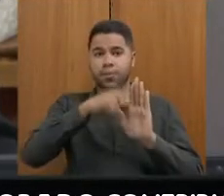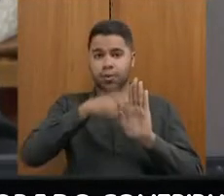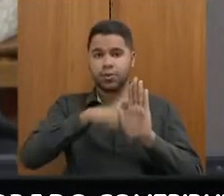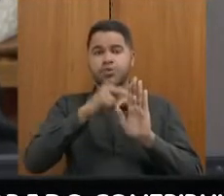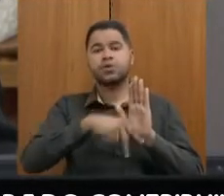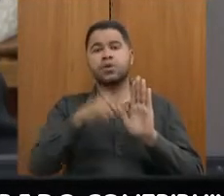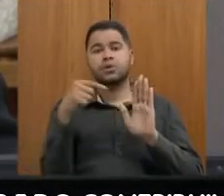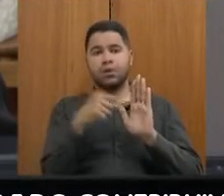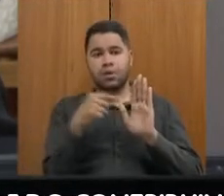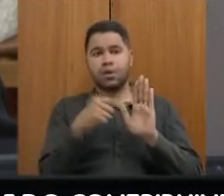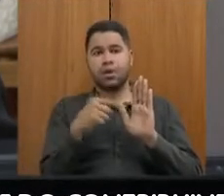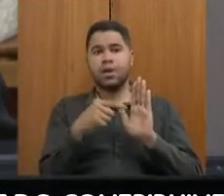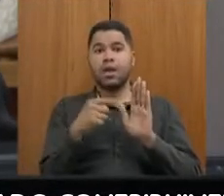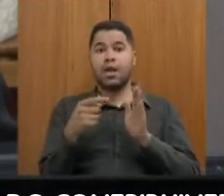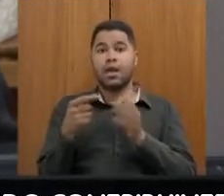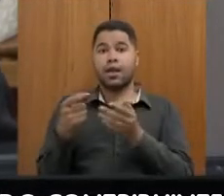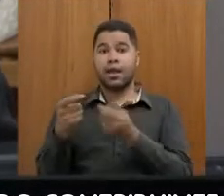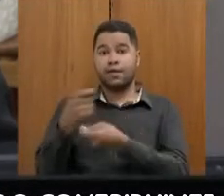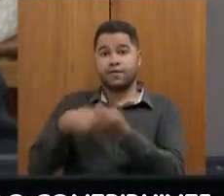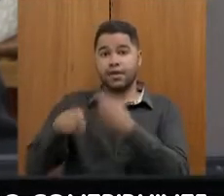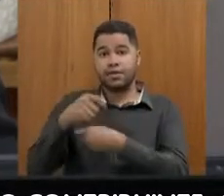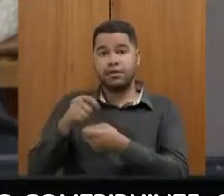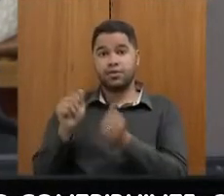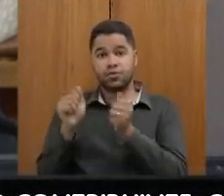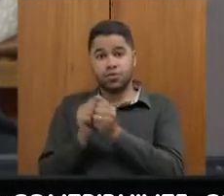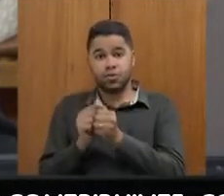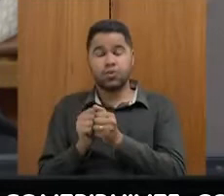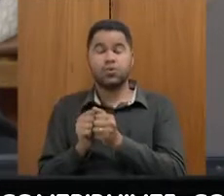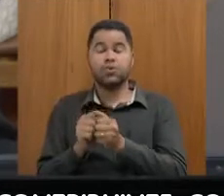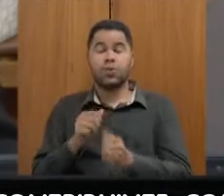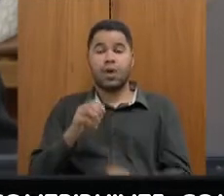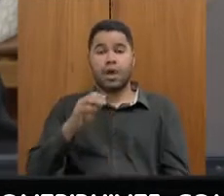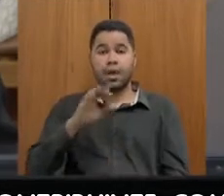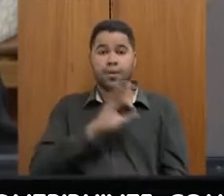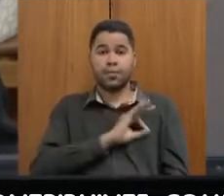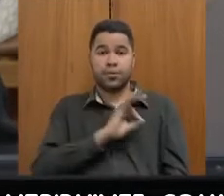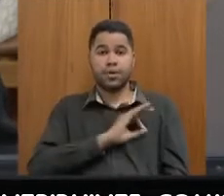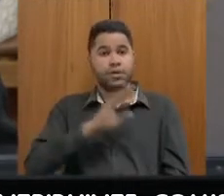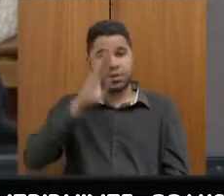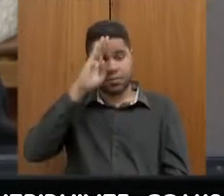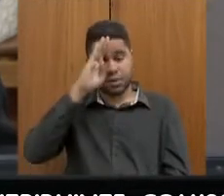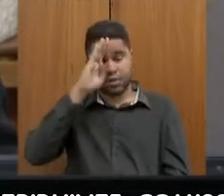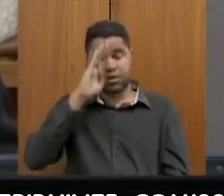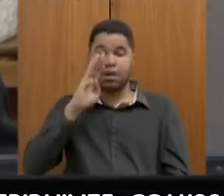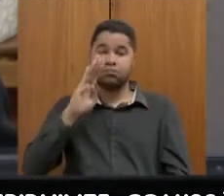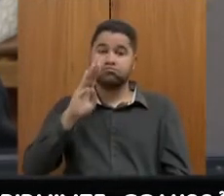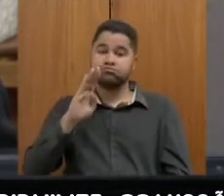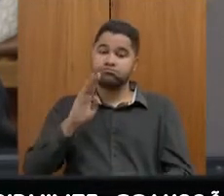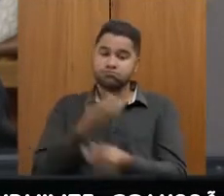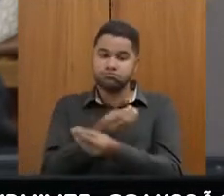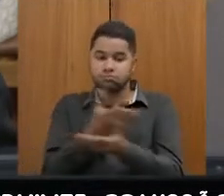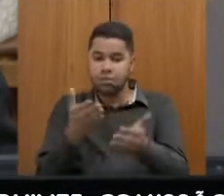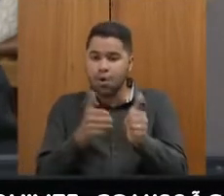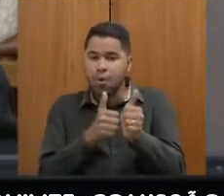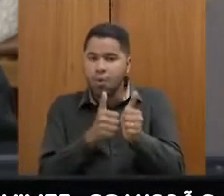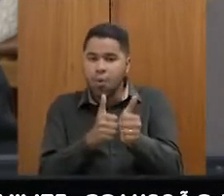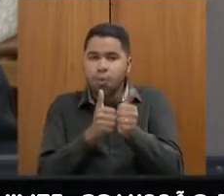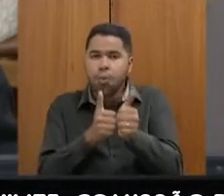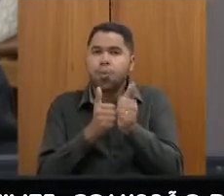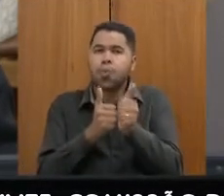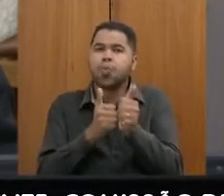Fazenda está liderando, junto com a Polícia Militar, que é a Divisa Tributária Segura, que vai trazer um acompanhamento muito mais